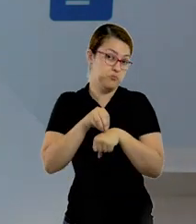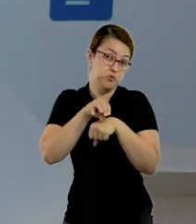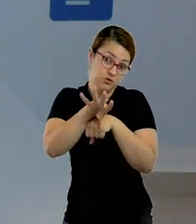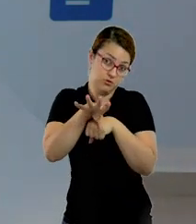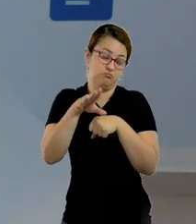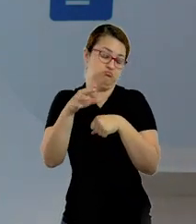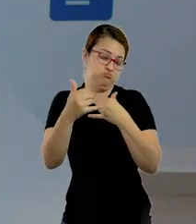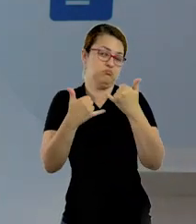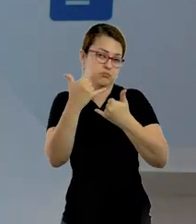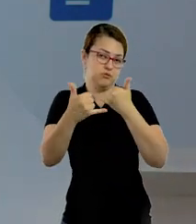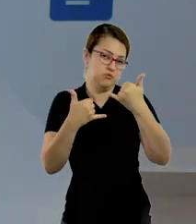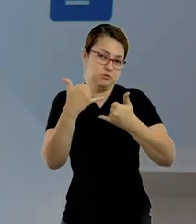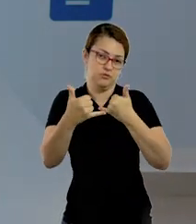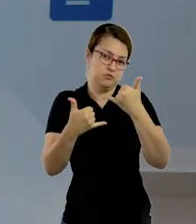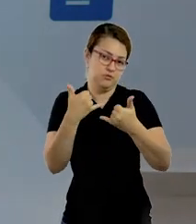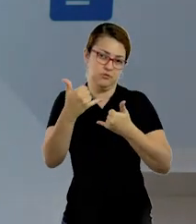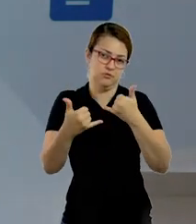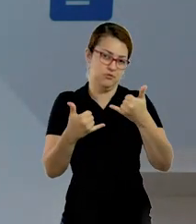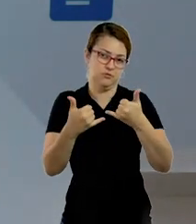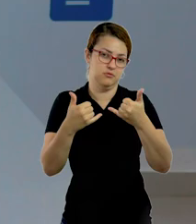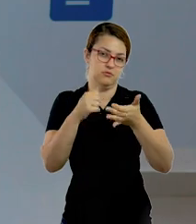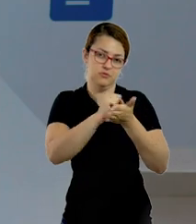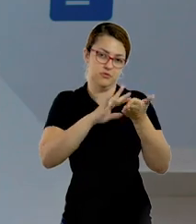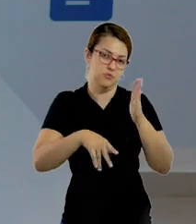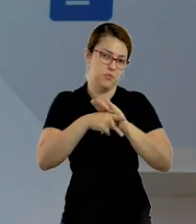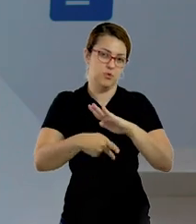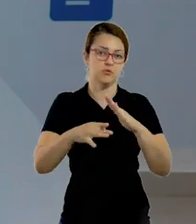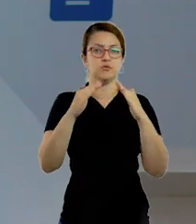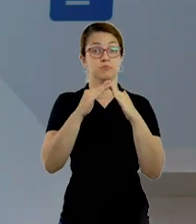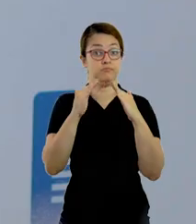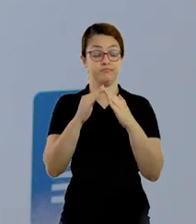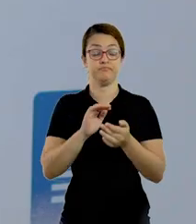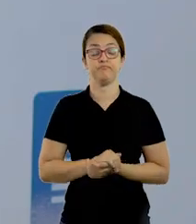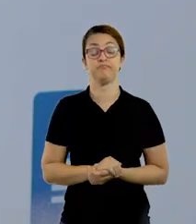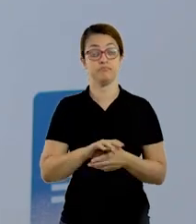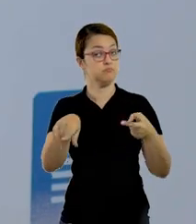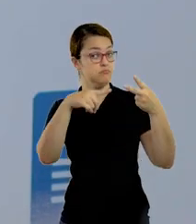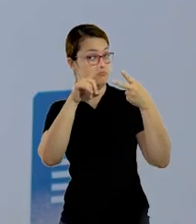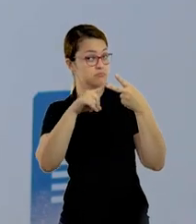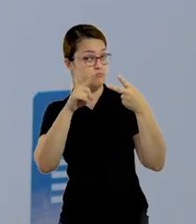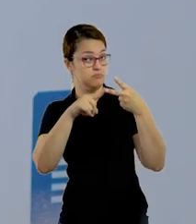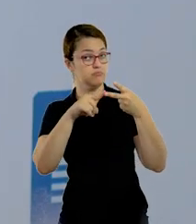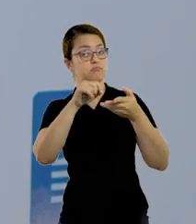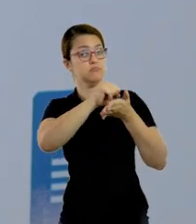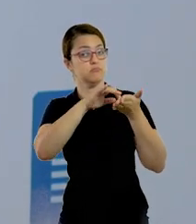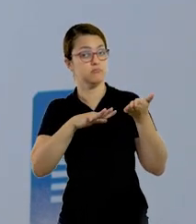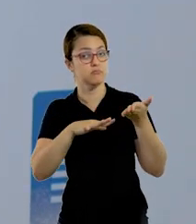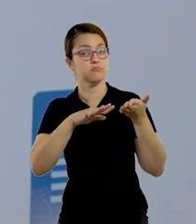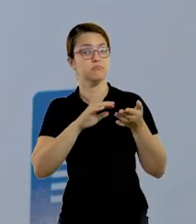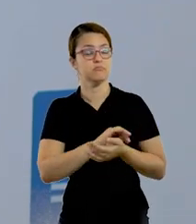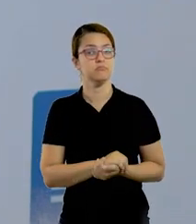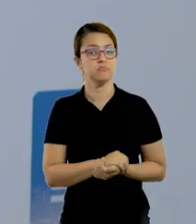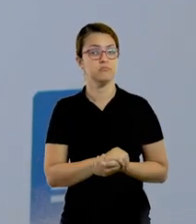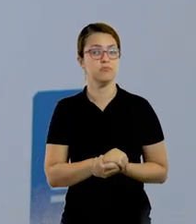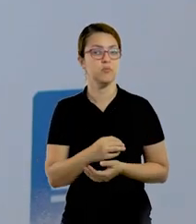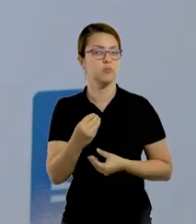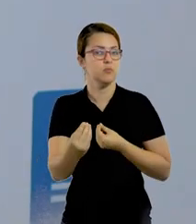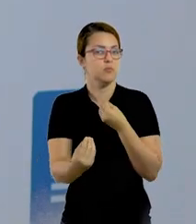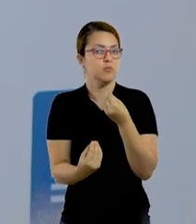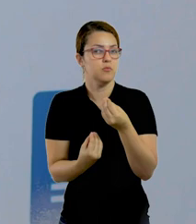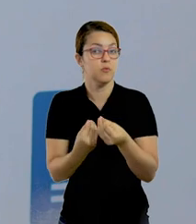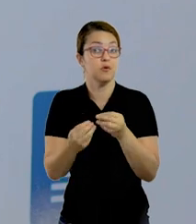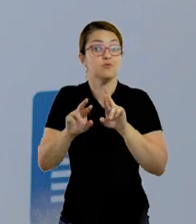sugestão do nosso lição de casa. Bom, outra atividade também são formas